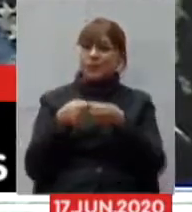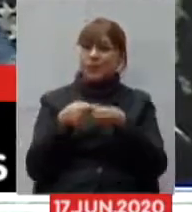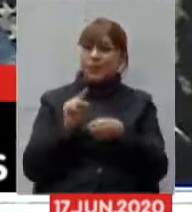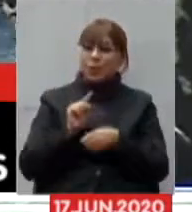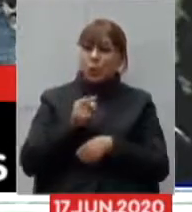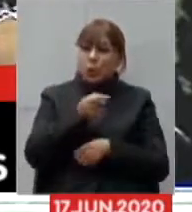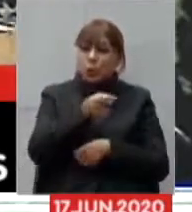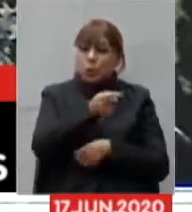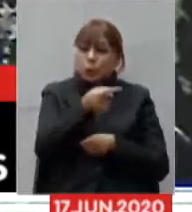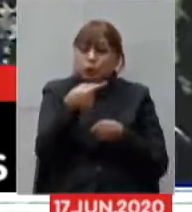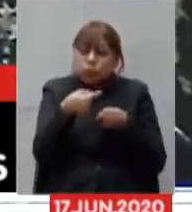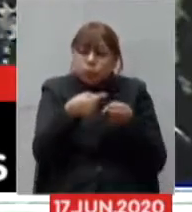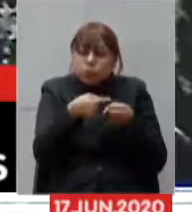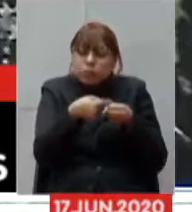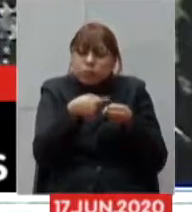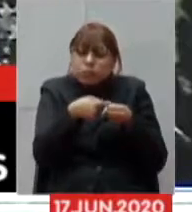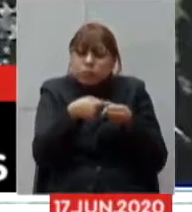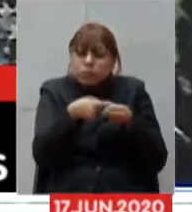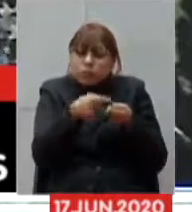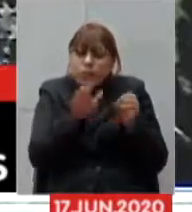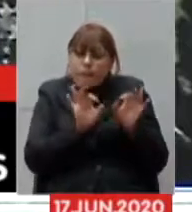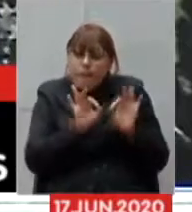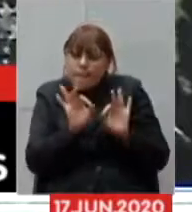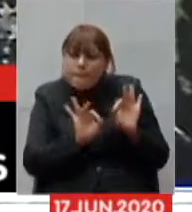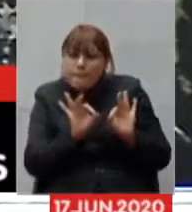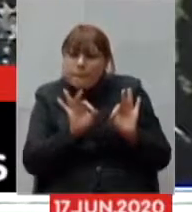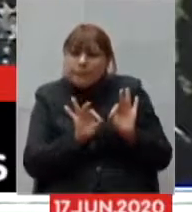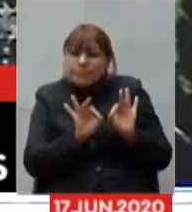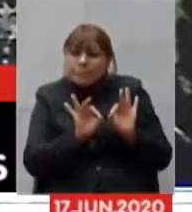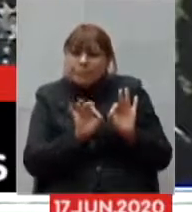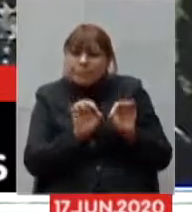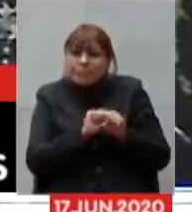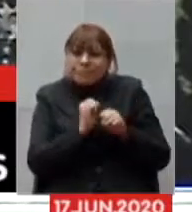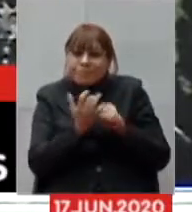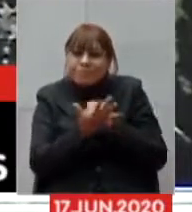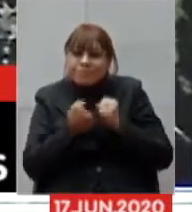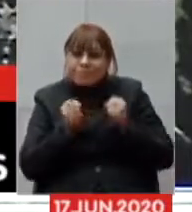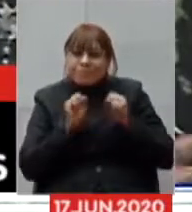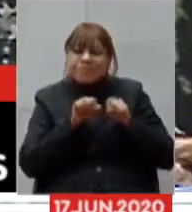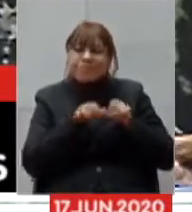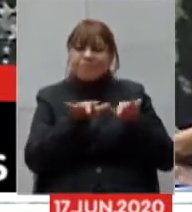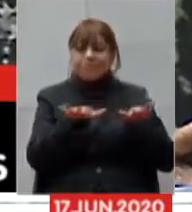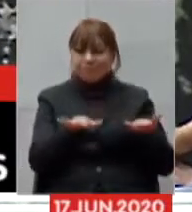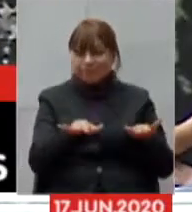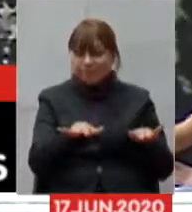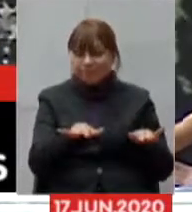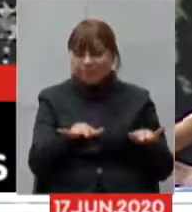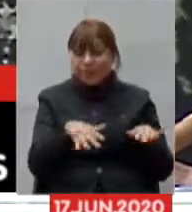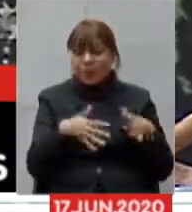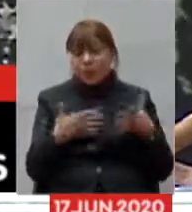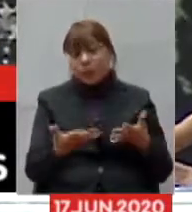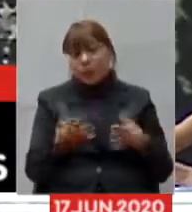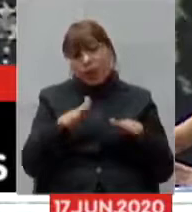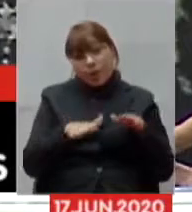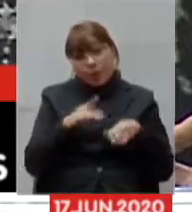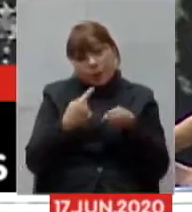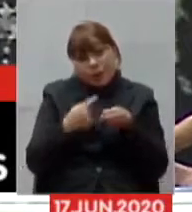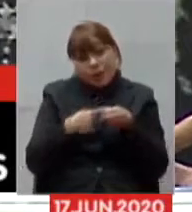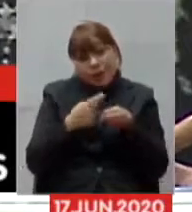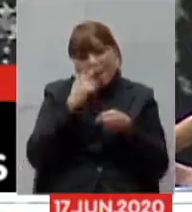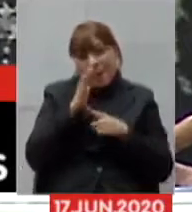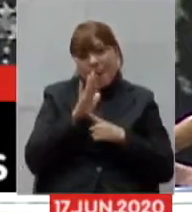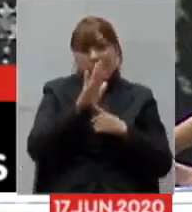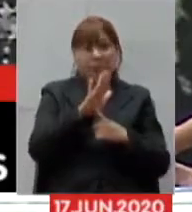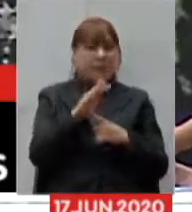a se prepararem para a chegada do vírus no interior talvez porque no interior não apareça tanto